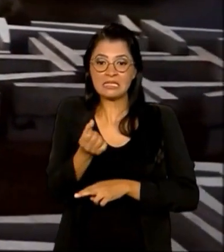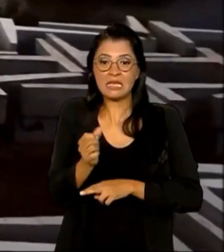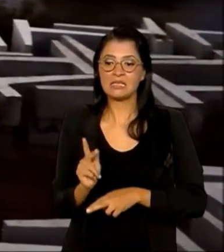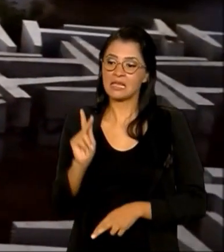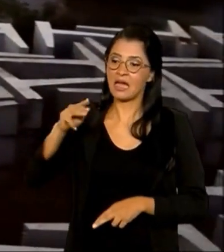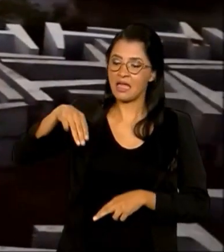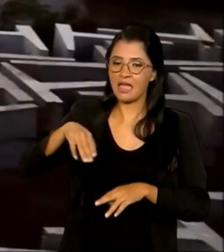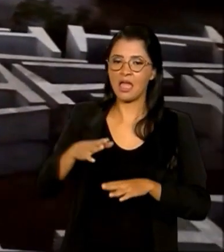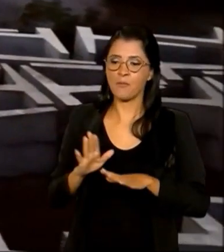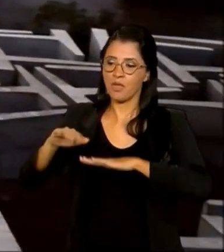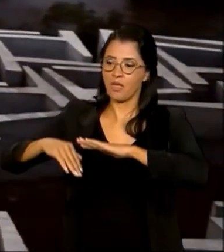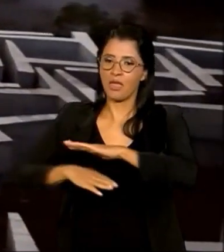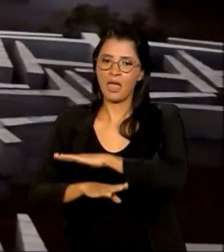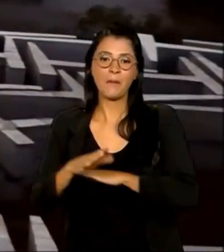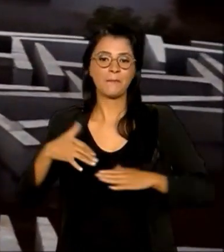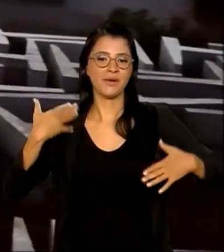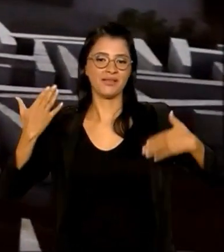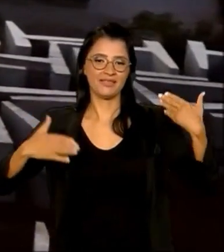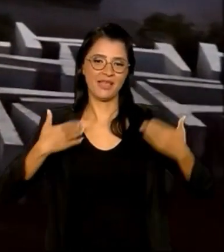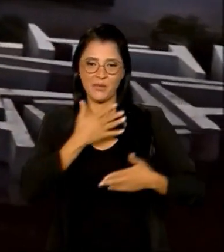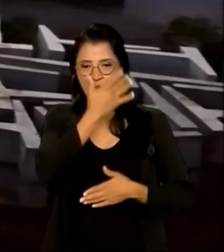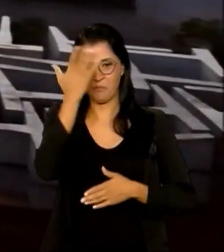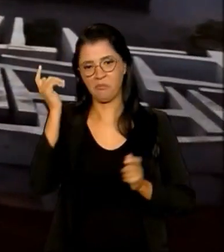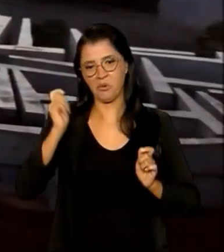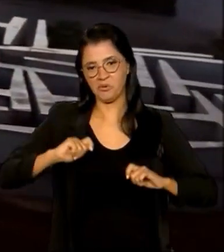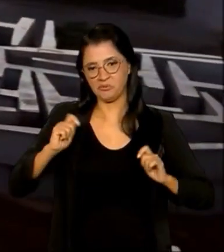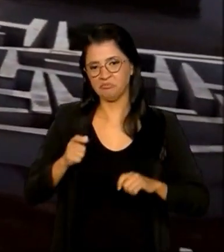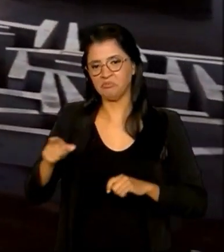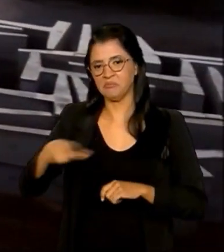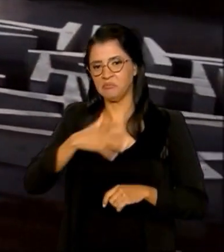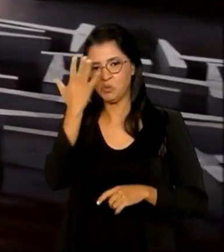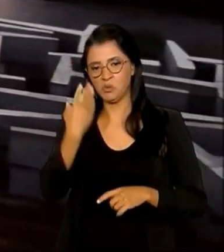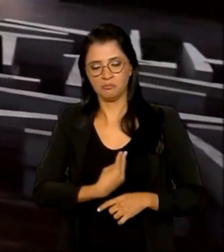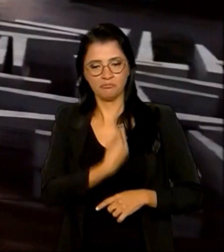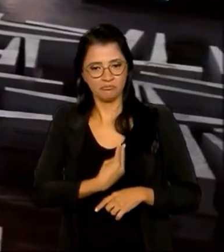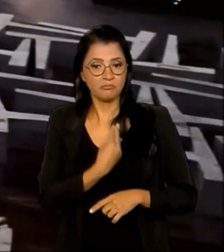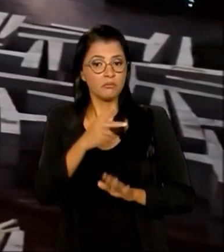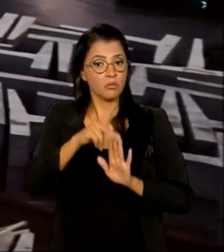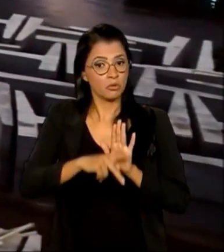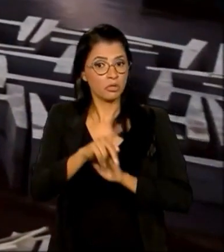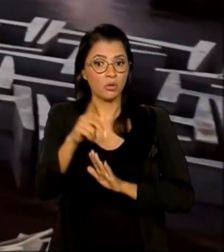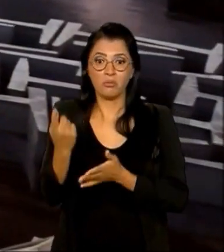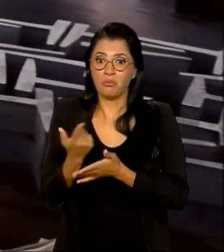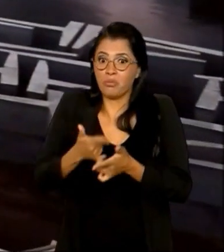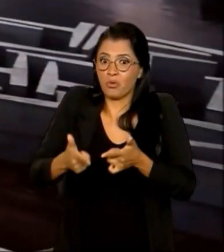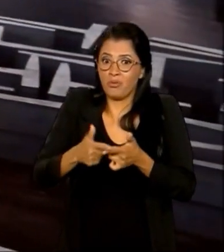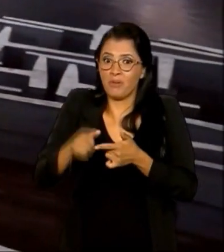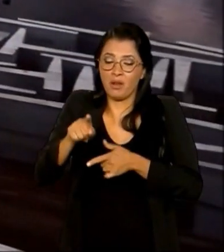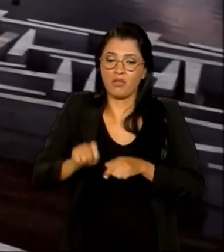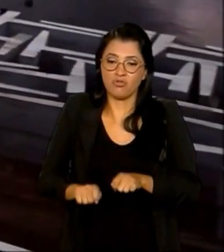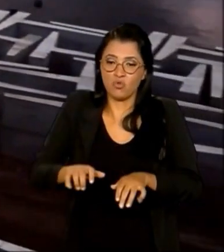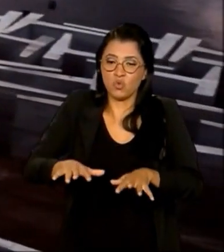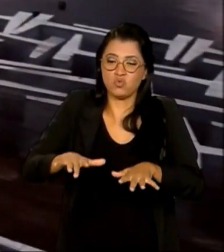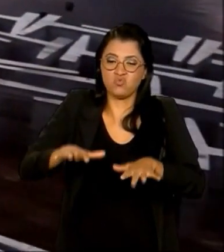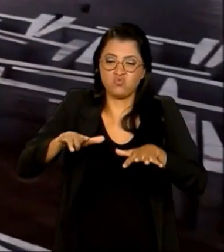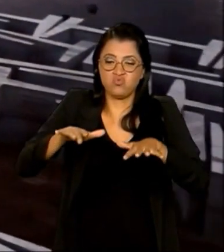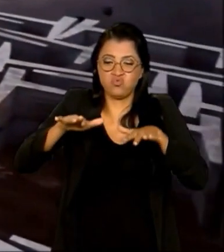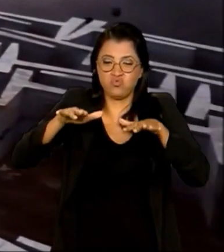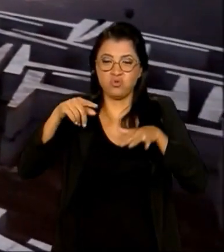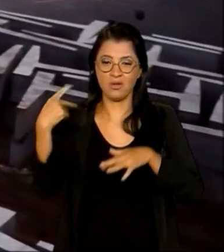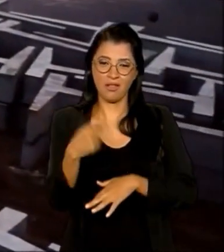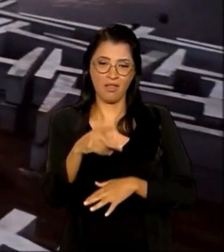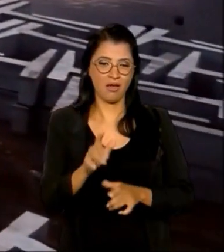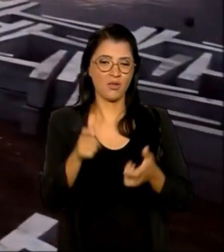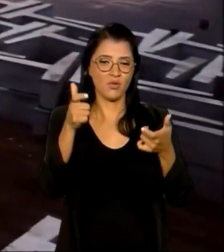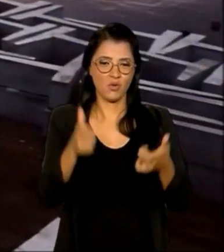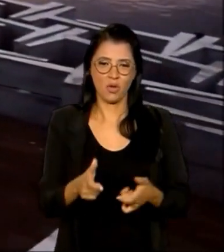marginais com passeio para os moradores. O projeto pretende resolver um problema histórico de inundação e alagamentos na